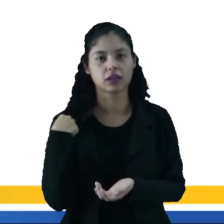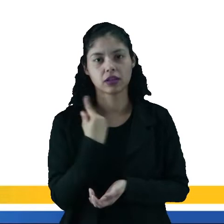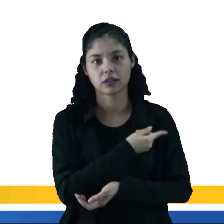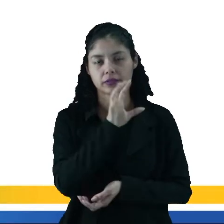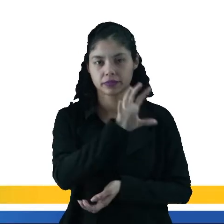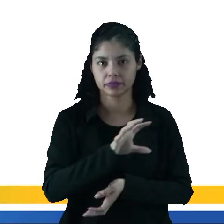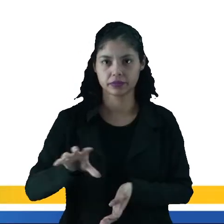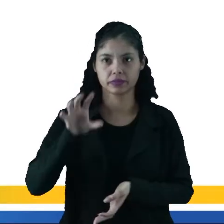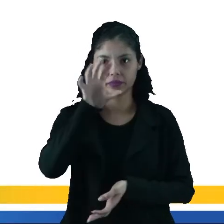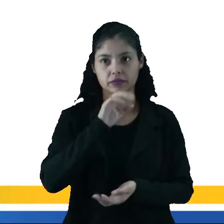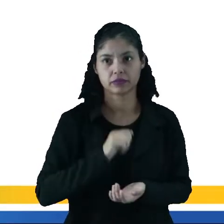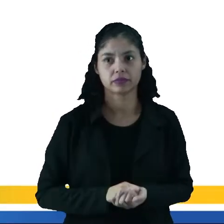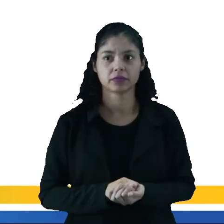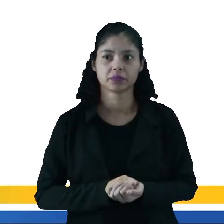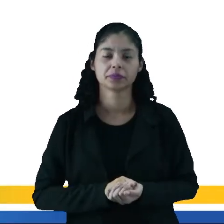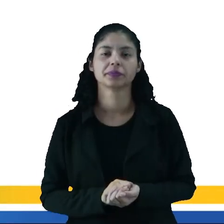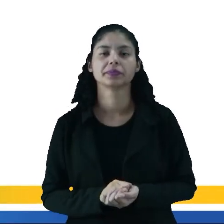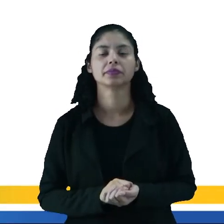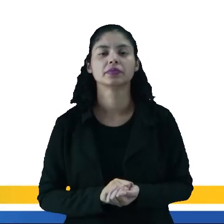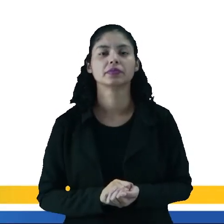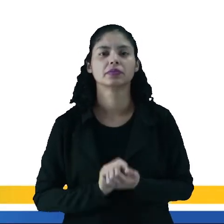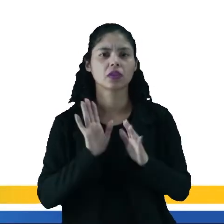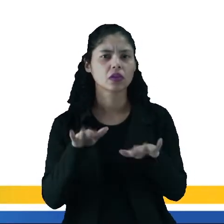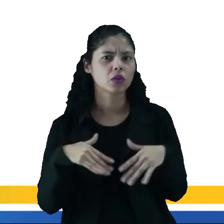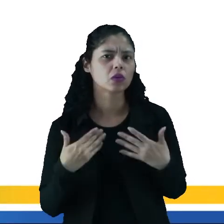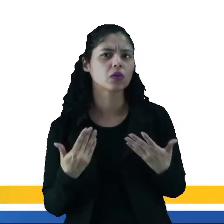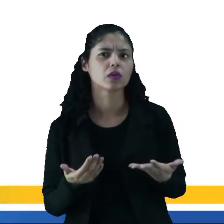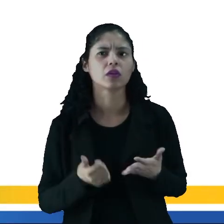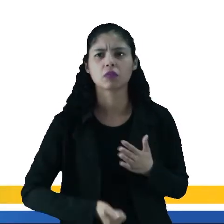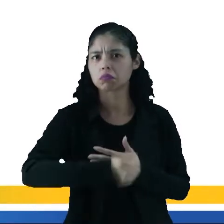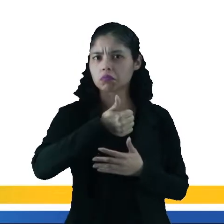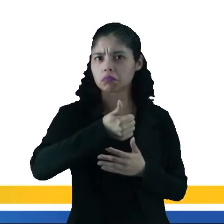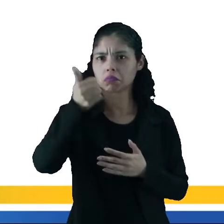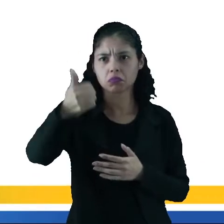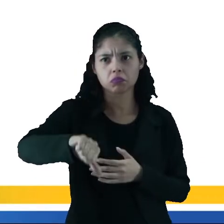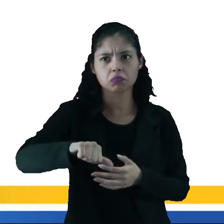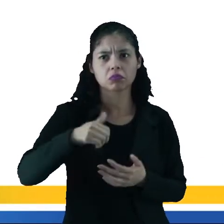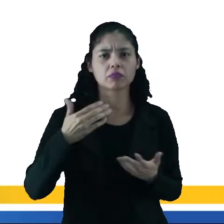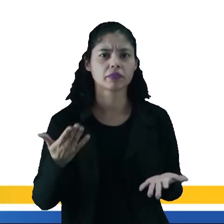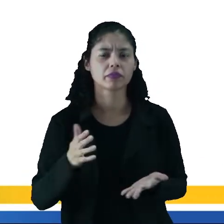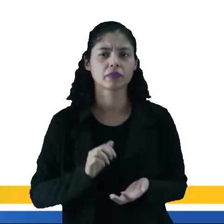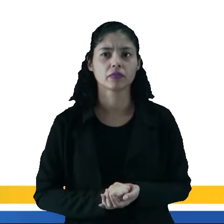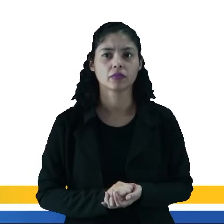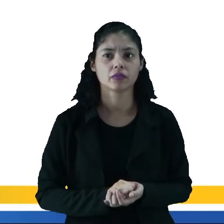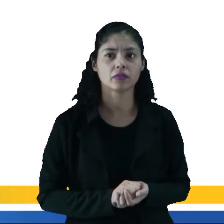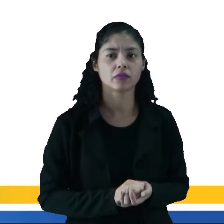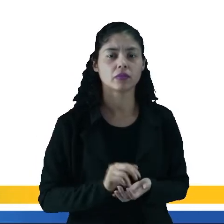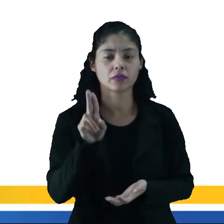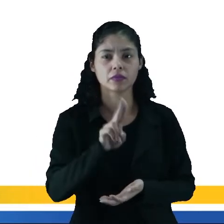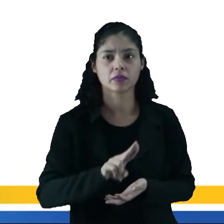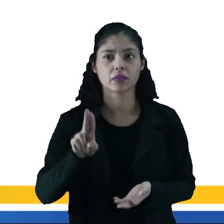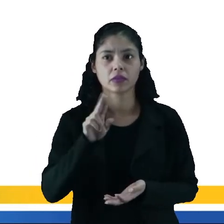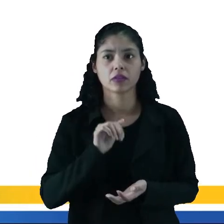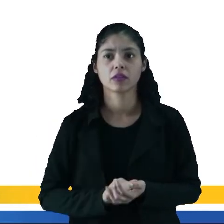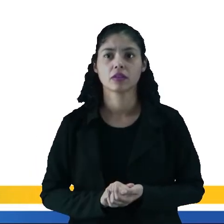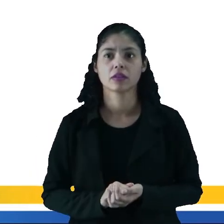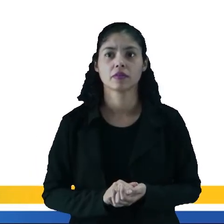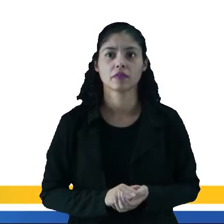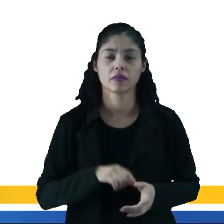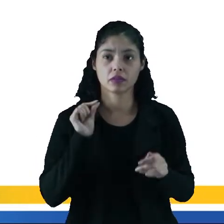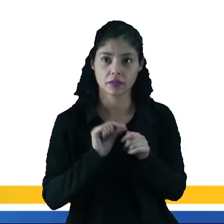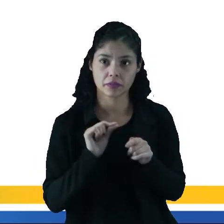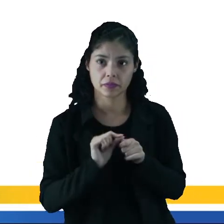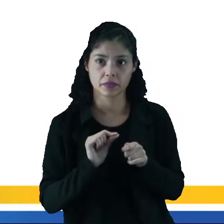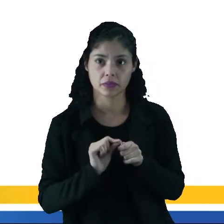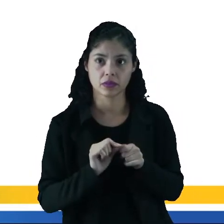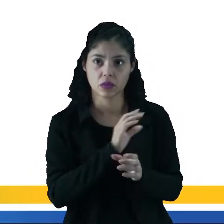também. E aí quais as vantagens e desvantagens para uso da hidrelétrica? É forma